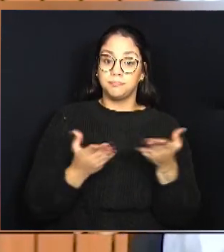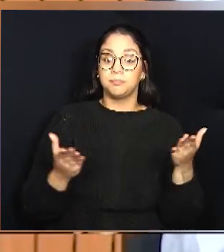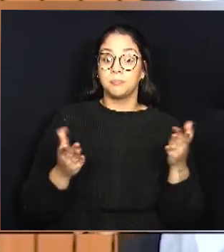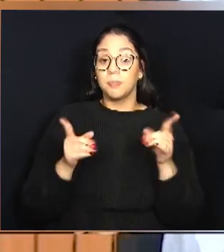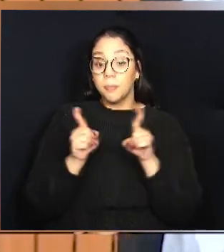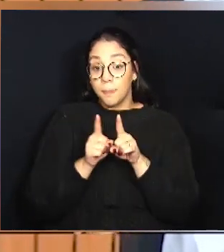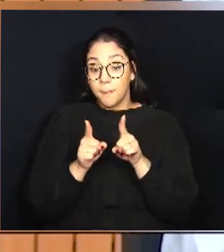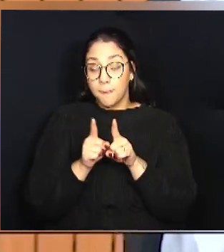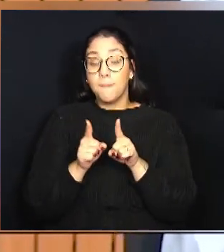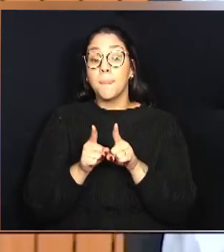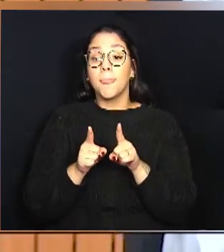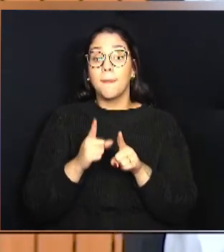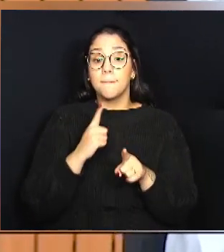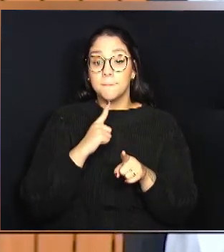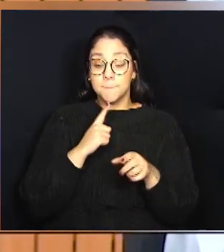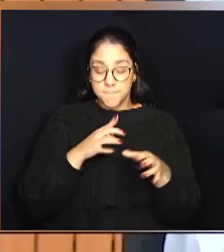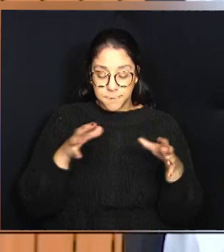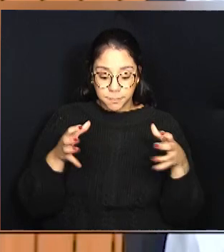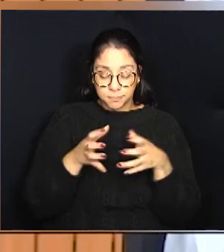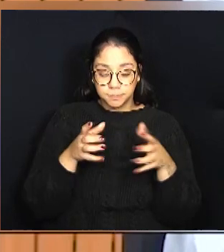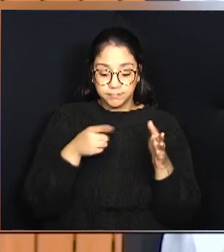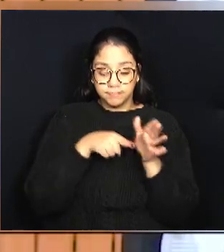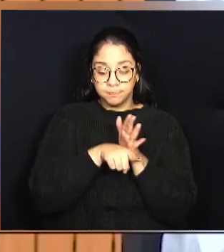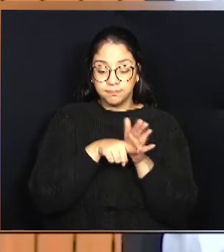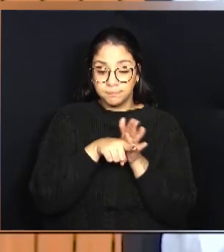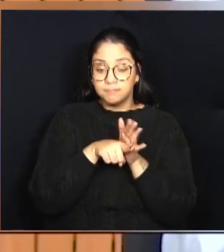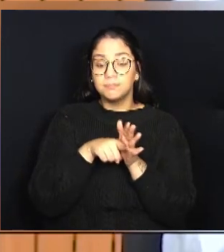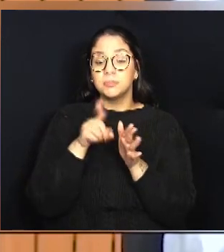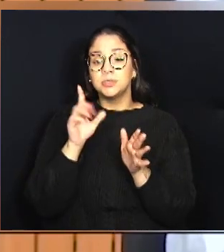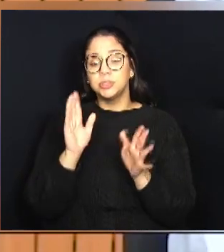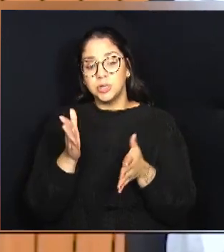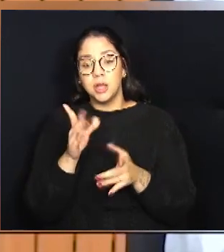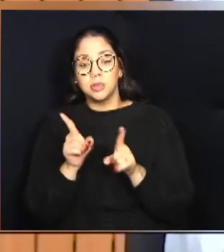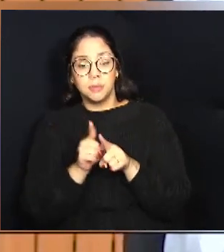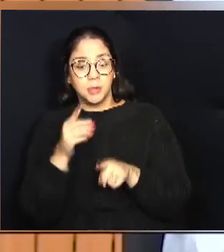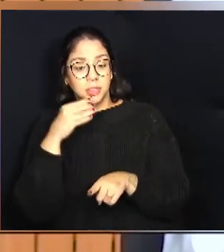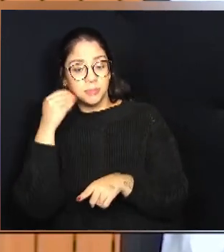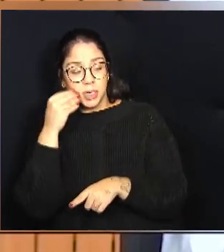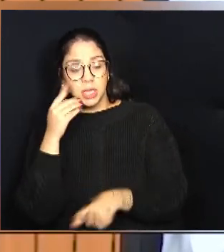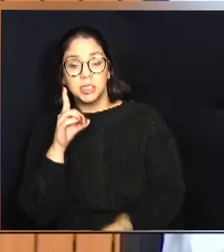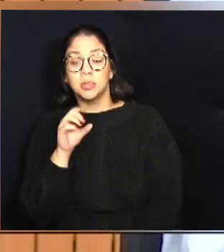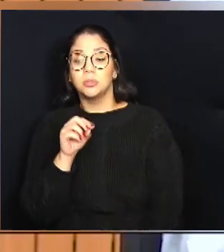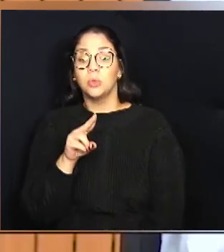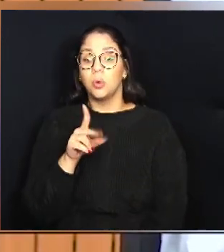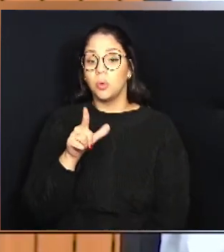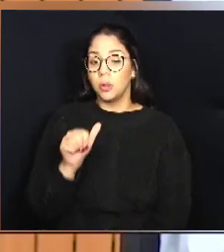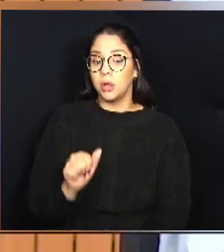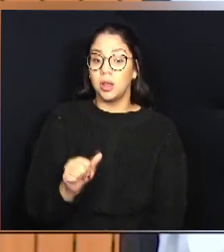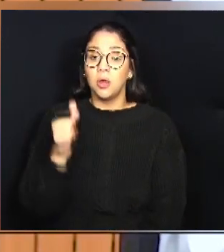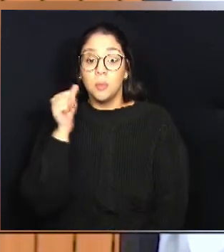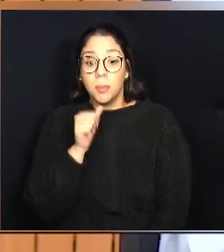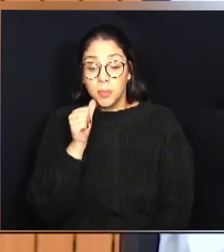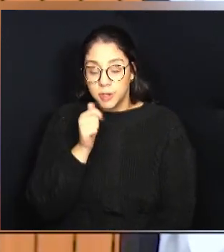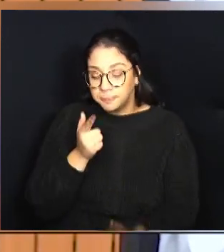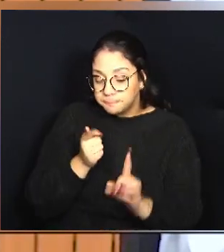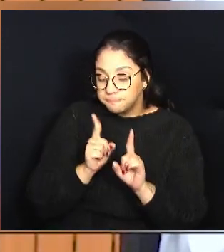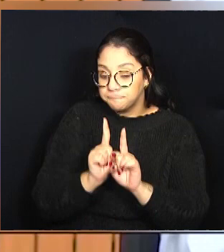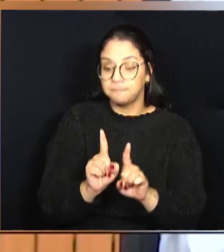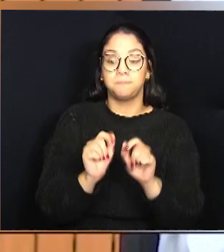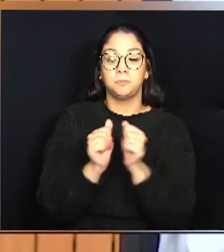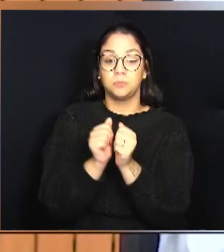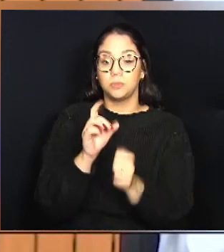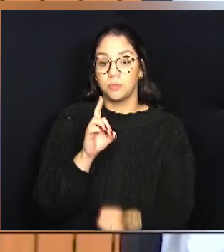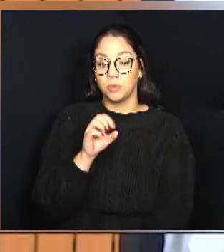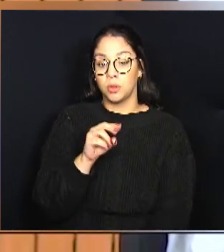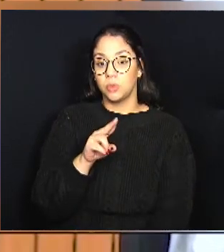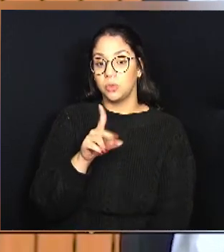inclusive a gente tem aí um conjunto de pesquisas e pela própria experiência que as doulas têm, quer dizer, uma mulher